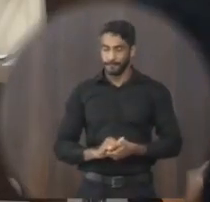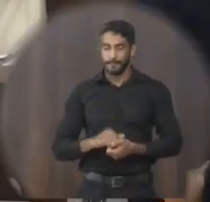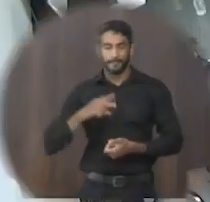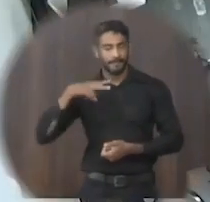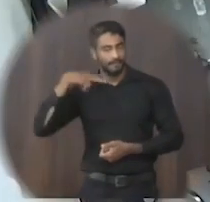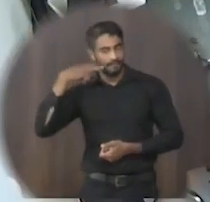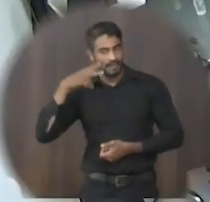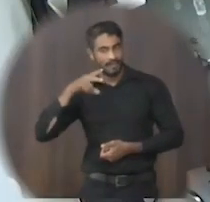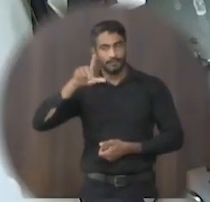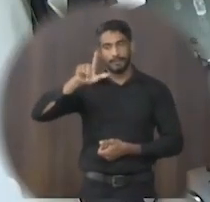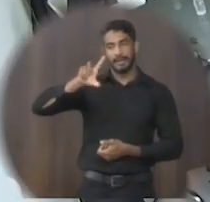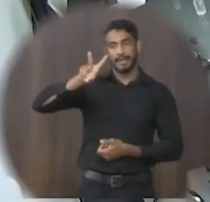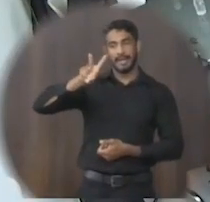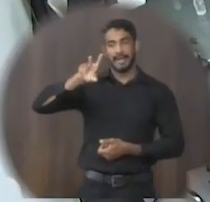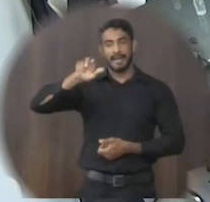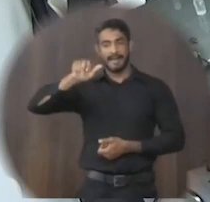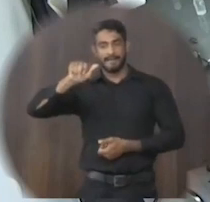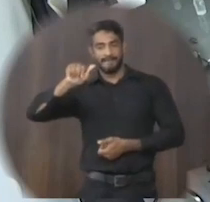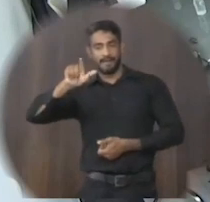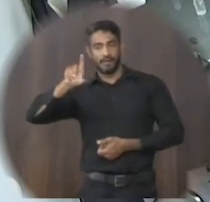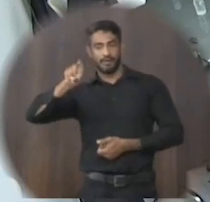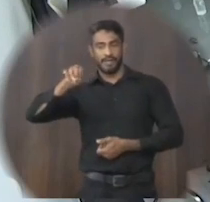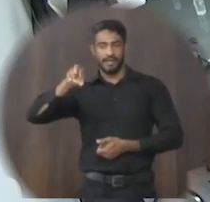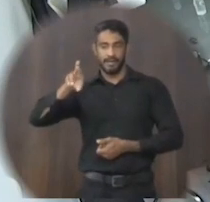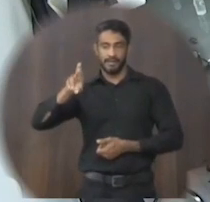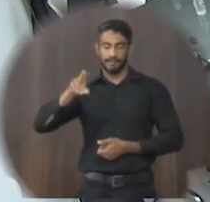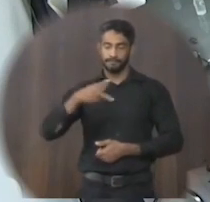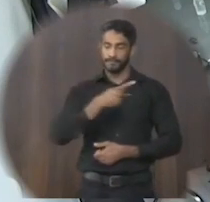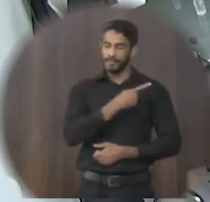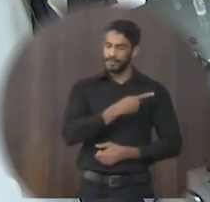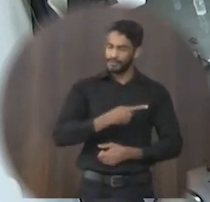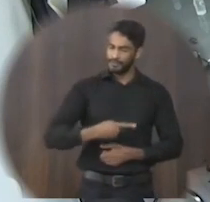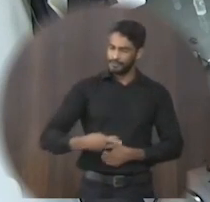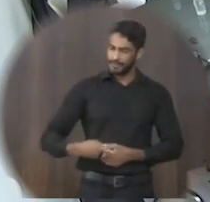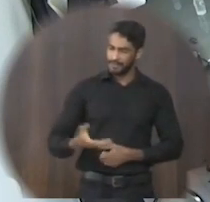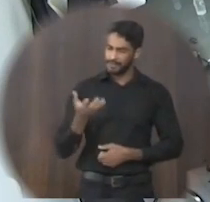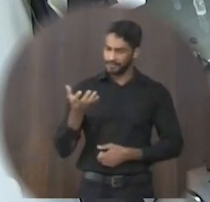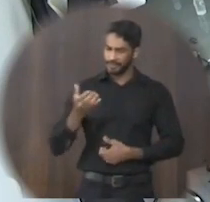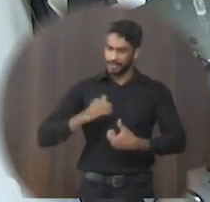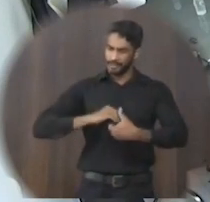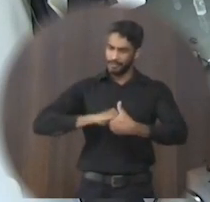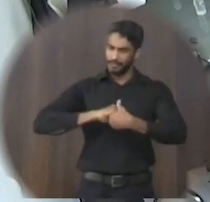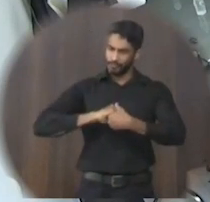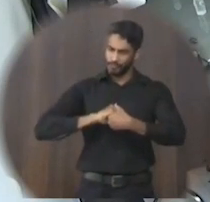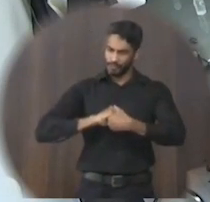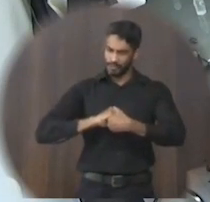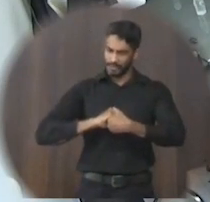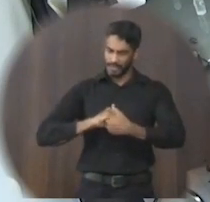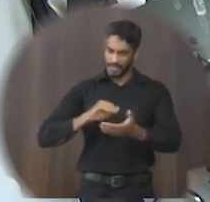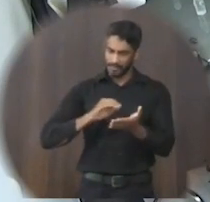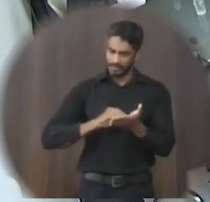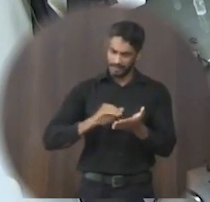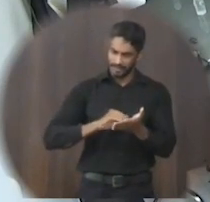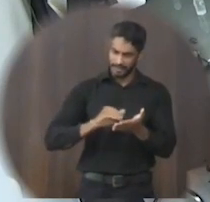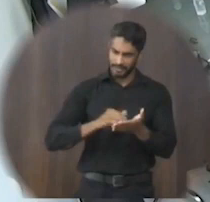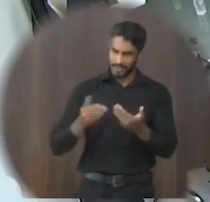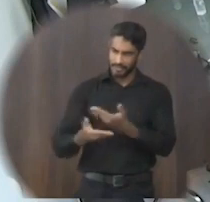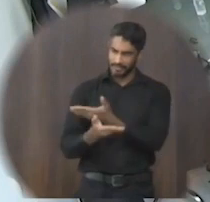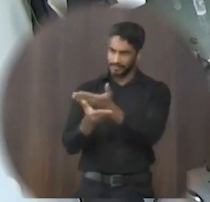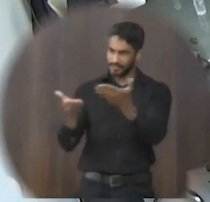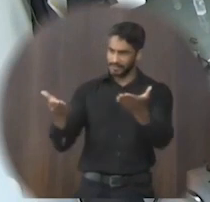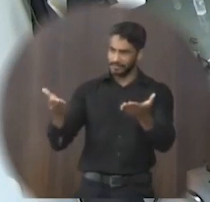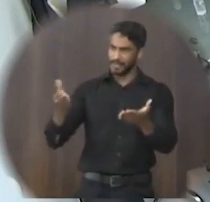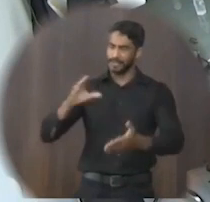Vereador Valdeir, tem essa palavra. Senhor presidente, eu quero cumprimentar em nome do nosso secretário e os demais colegas,